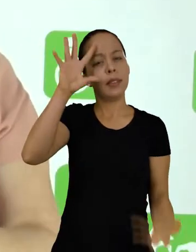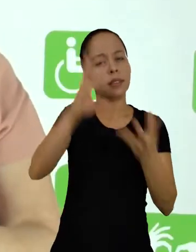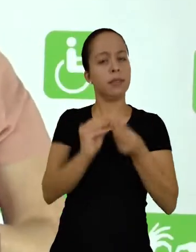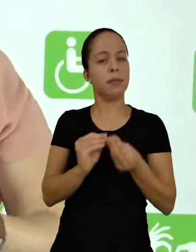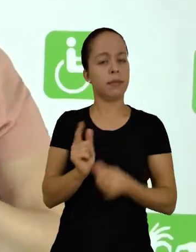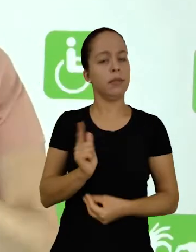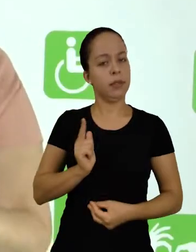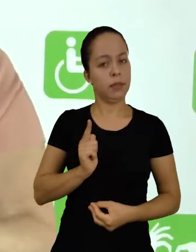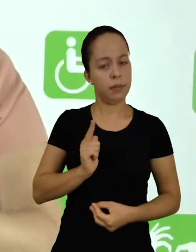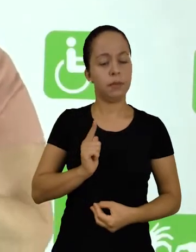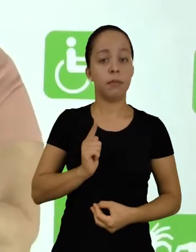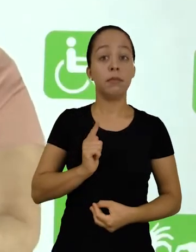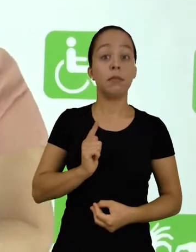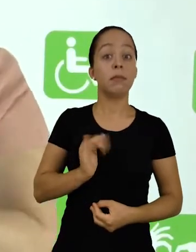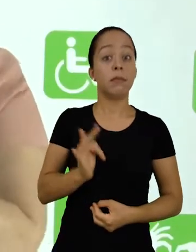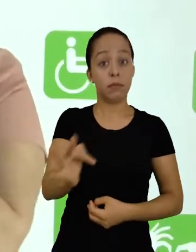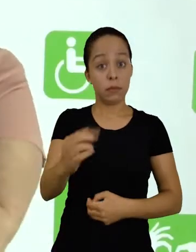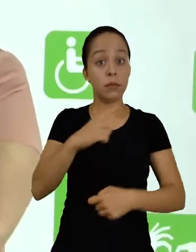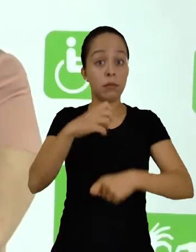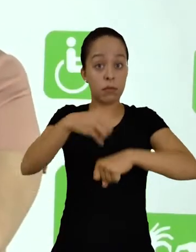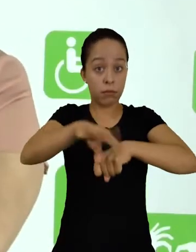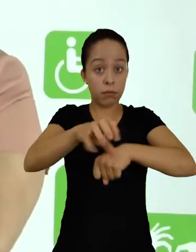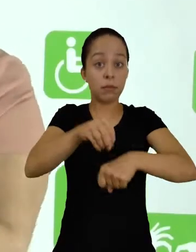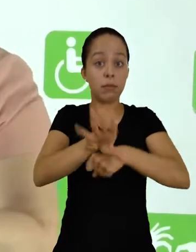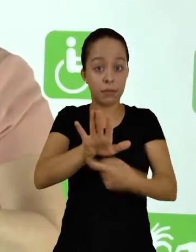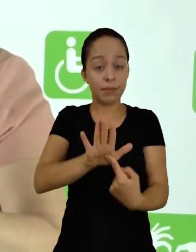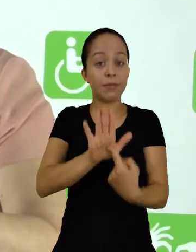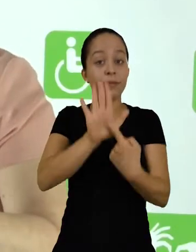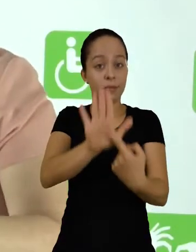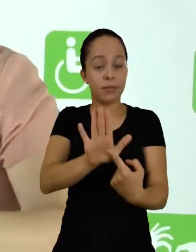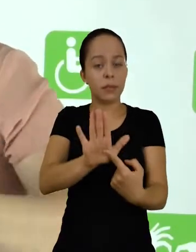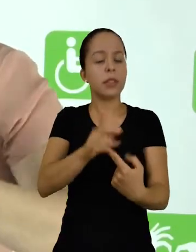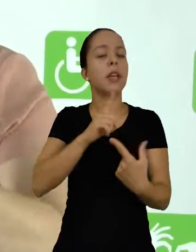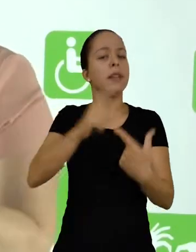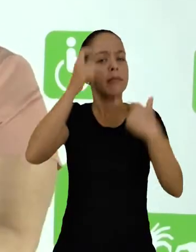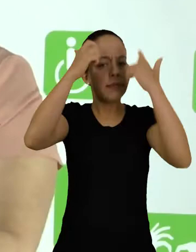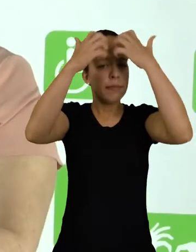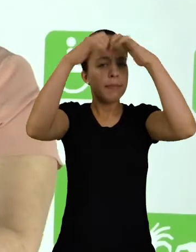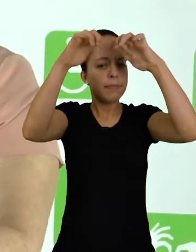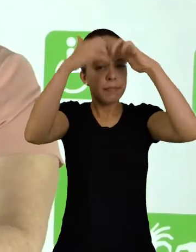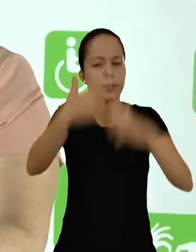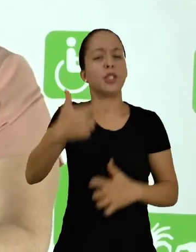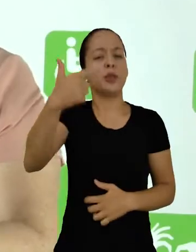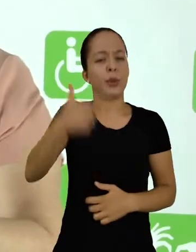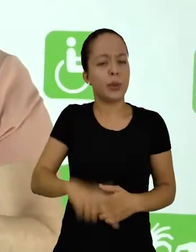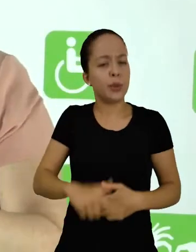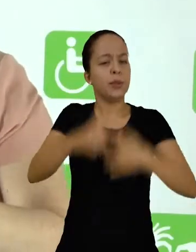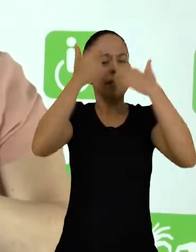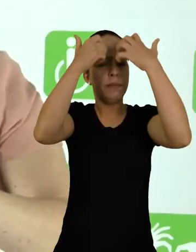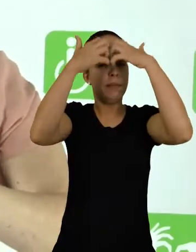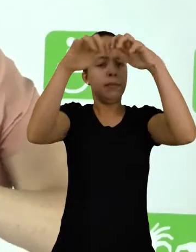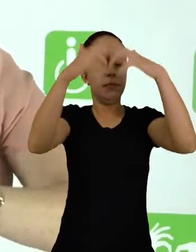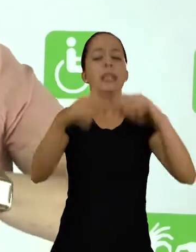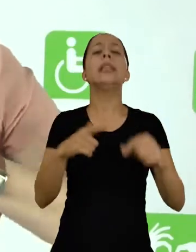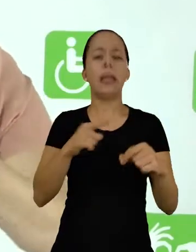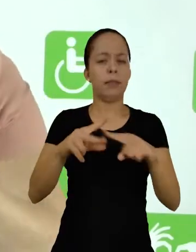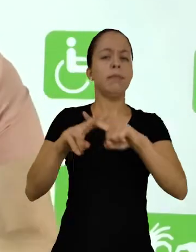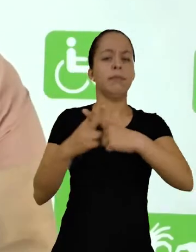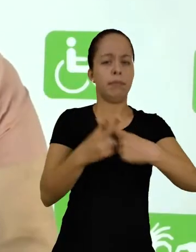é feita e que vai ser transmitida, que vai ser repensada, que vai ser